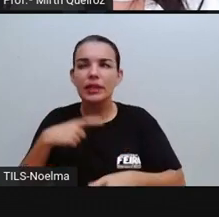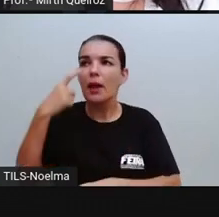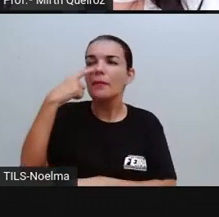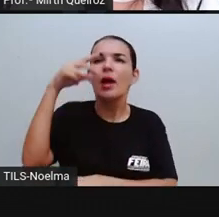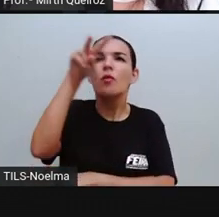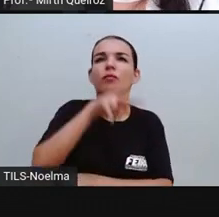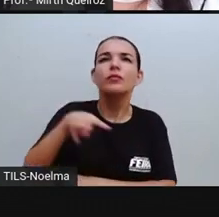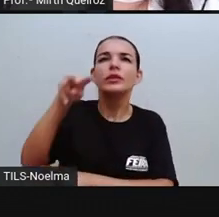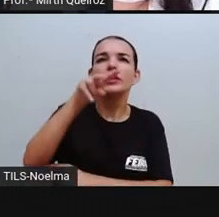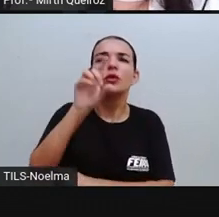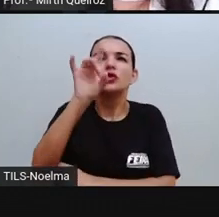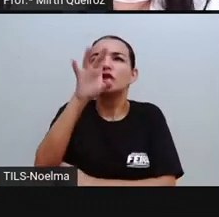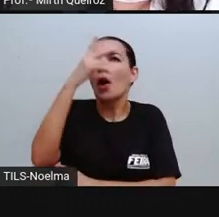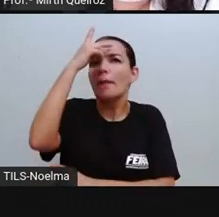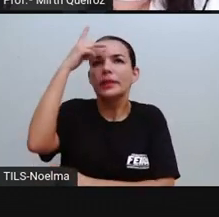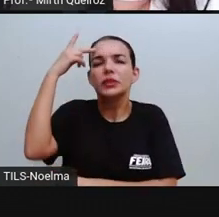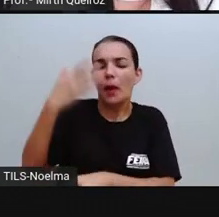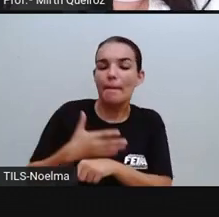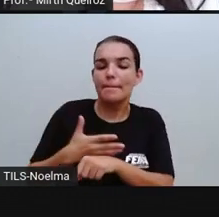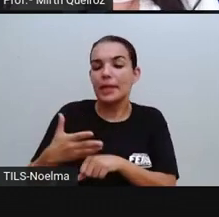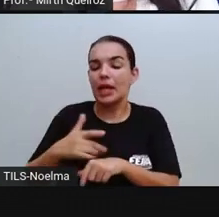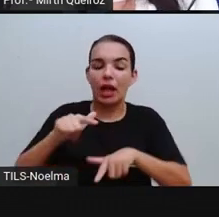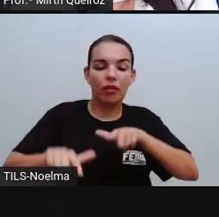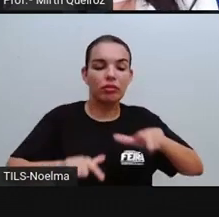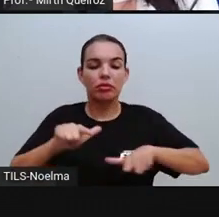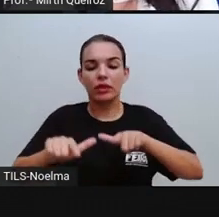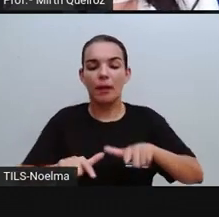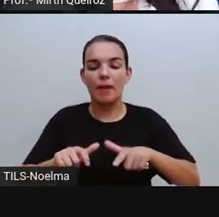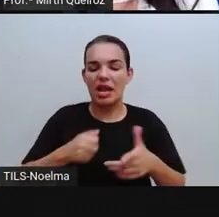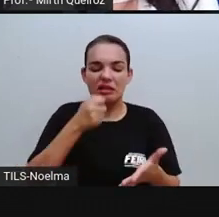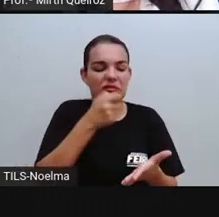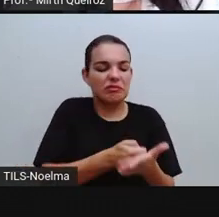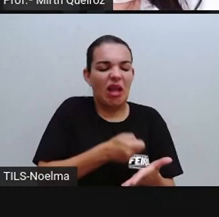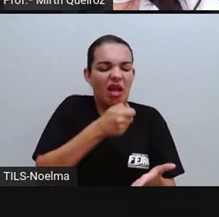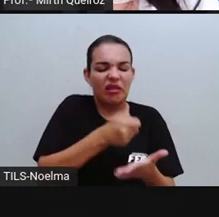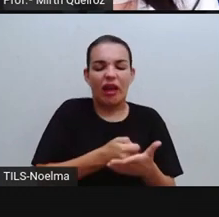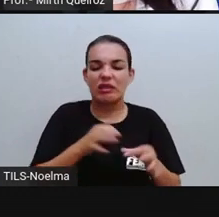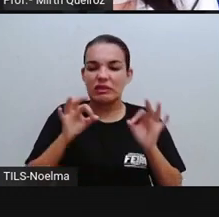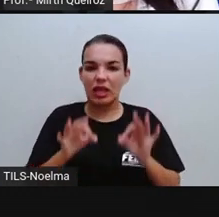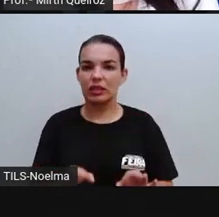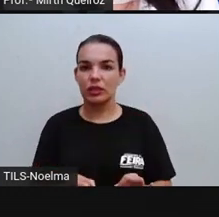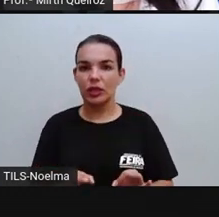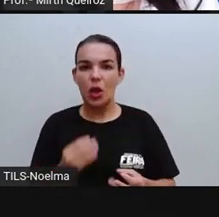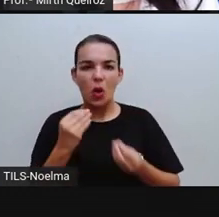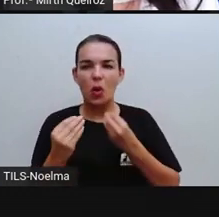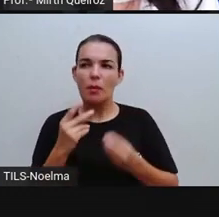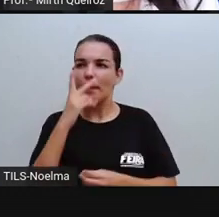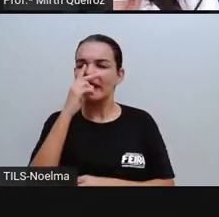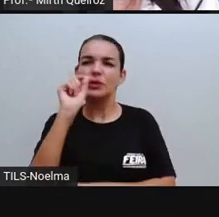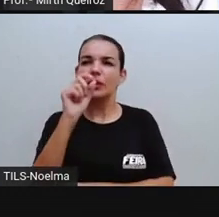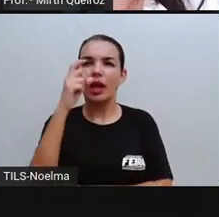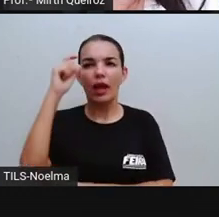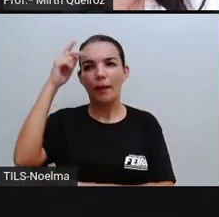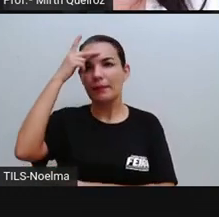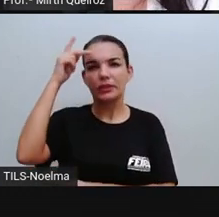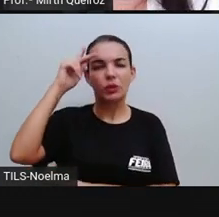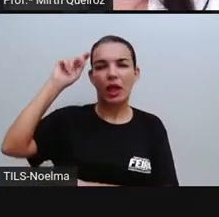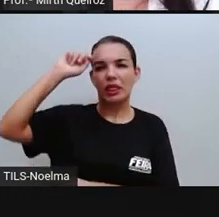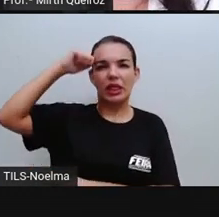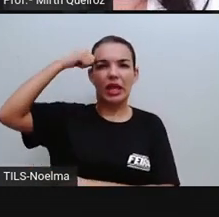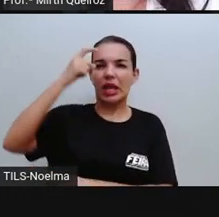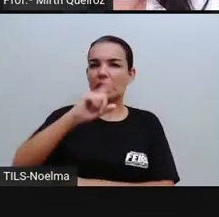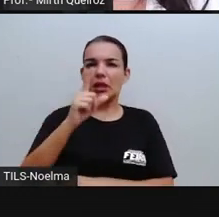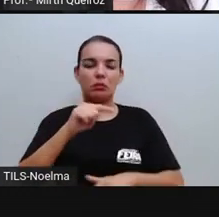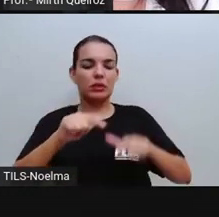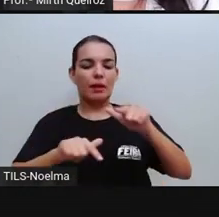que só as pessoas brancas, elas trabalham duro, né? Como se os negros não trabalhassem. Isso porque na